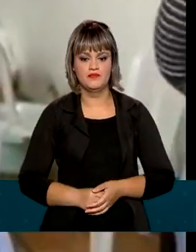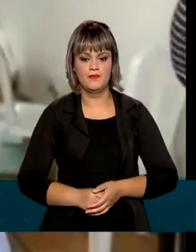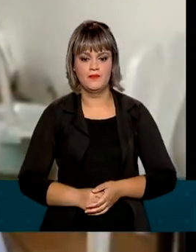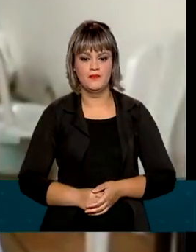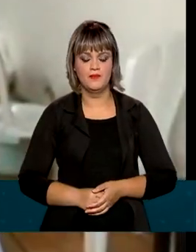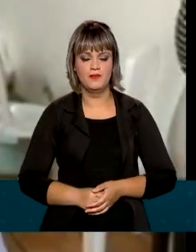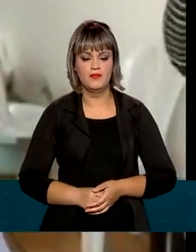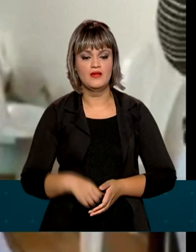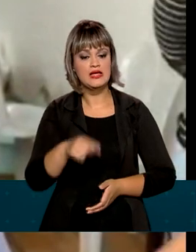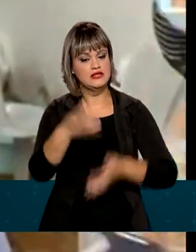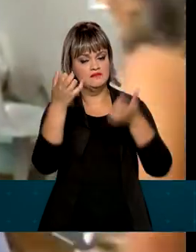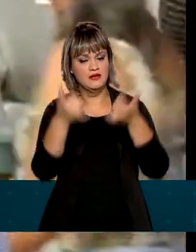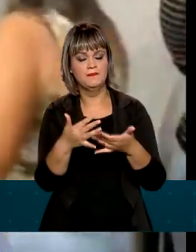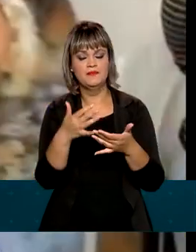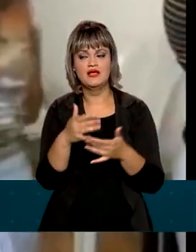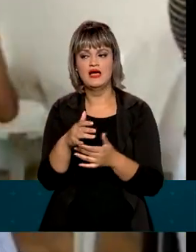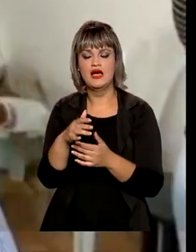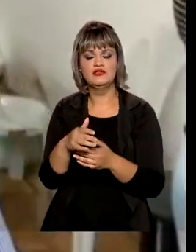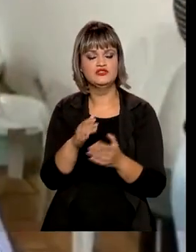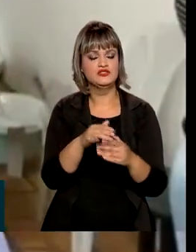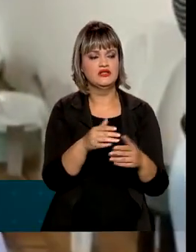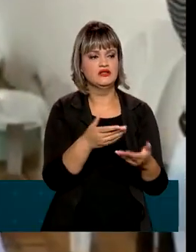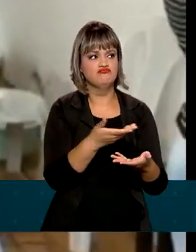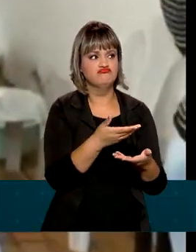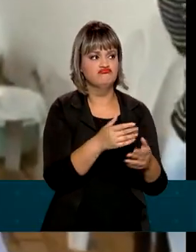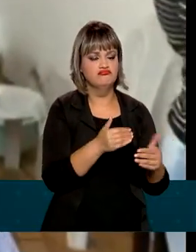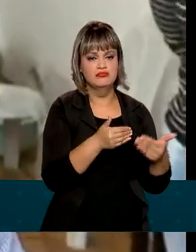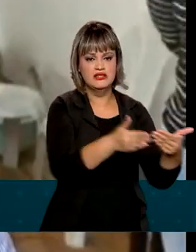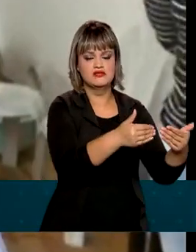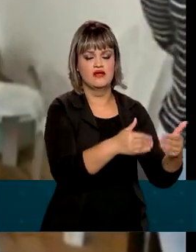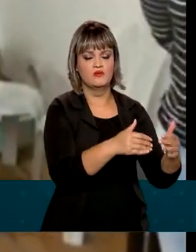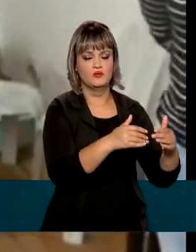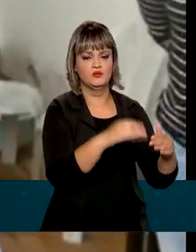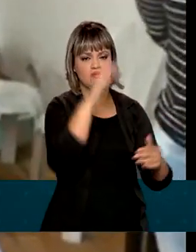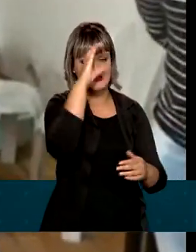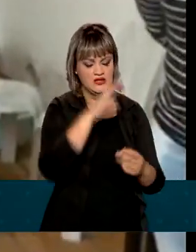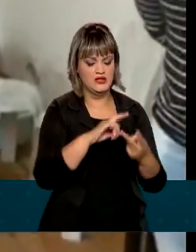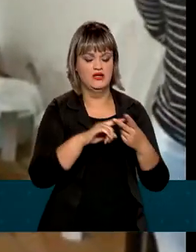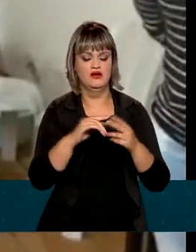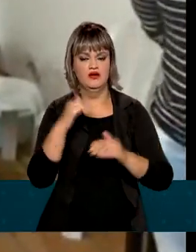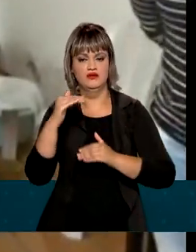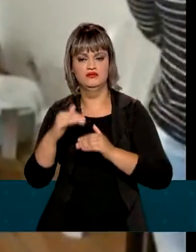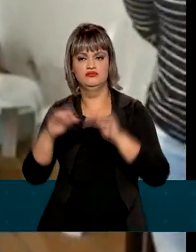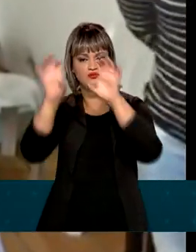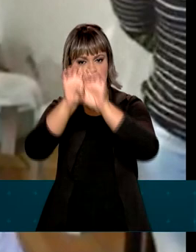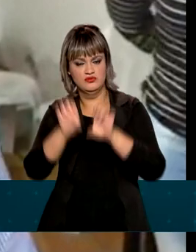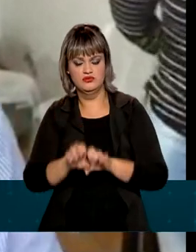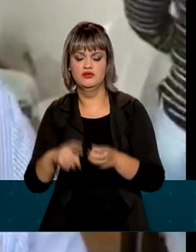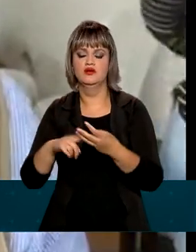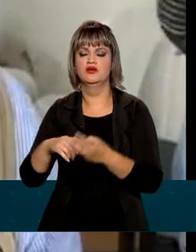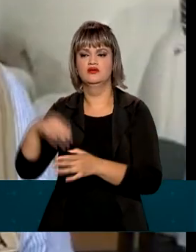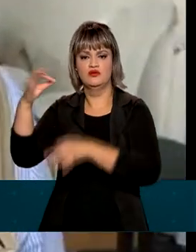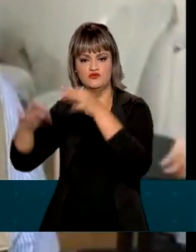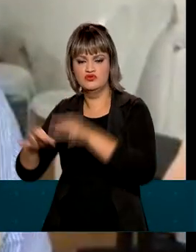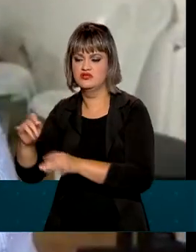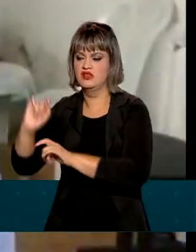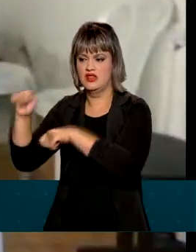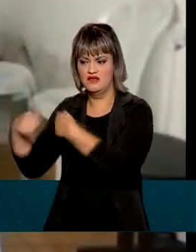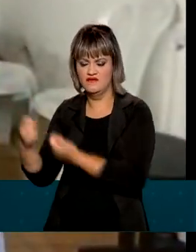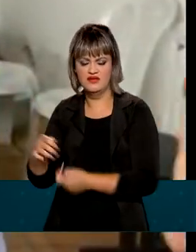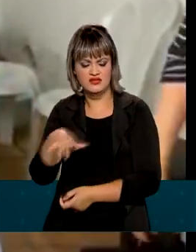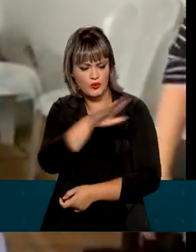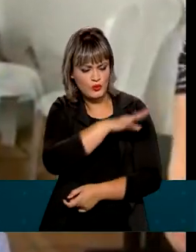Estamos buscando, através do Ministério da Cidadania, do Ministério do Desenvolvimento, da Saúde, da Infraestrutura, da Justiça, da Defesa,